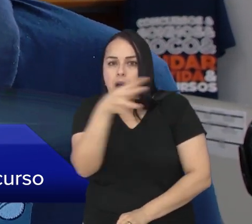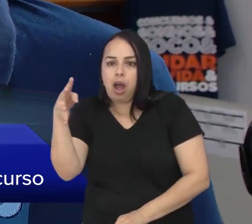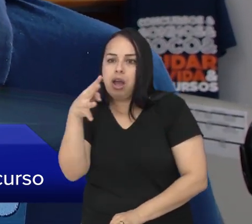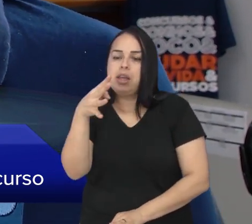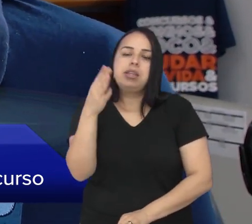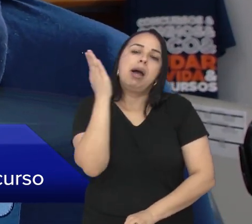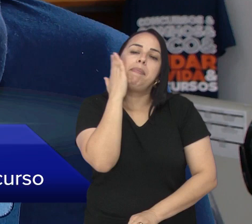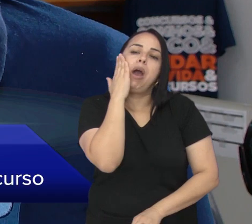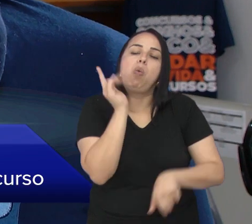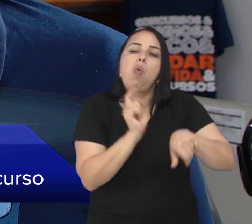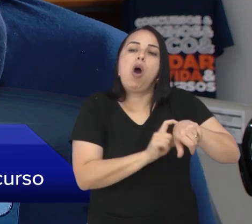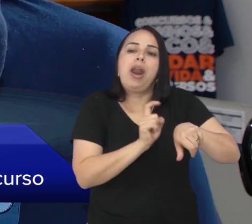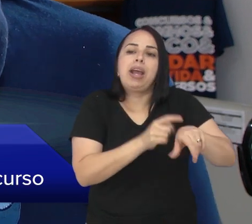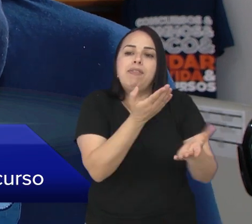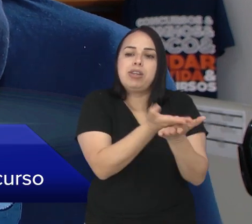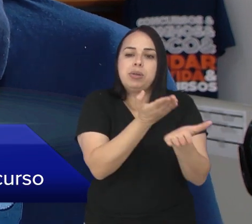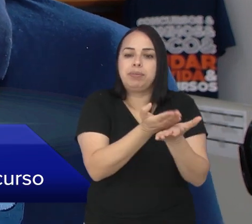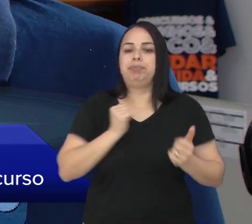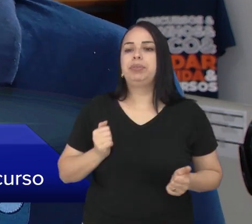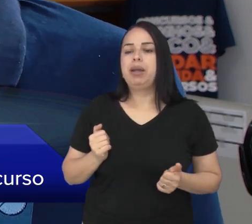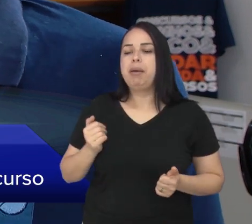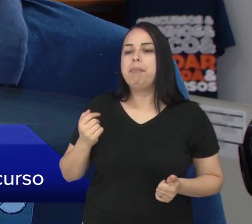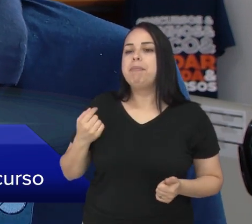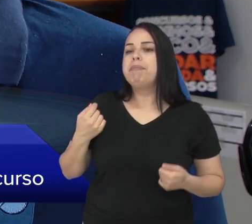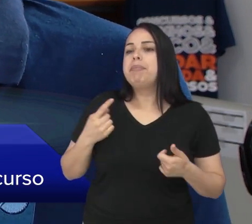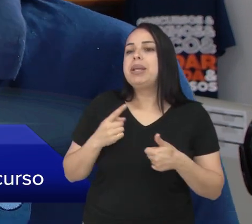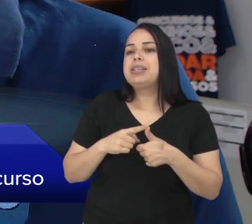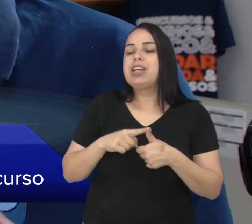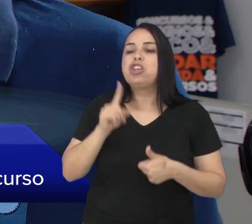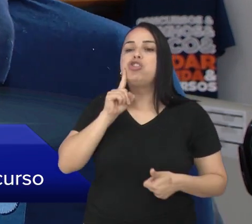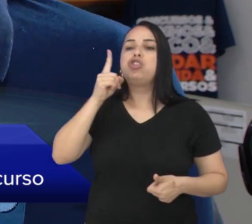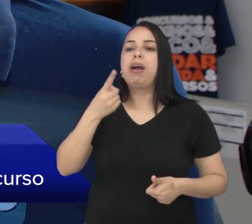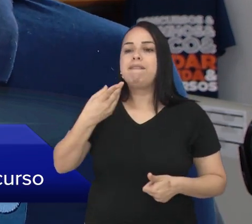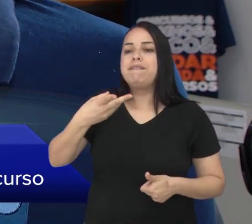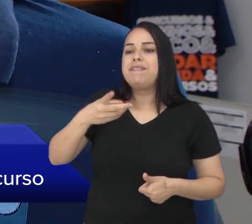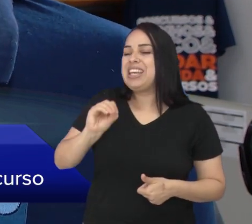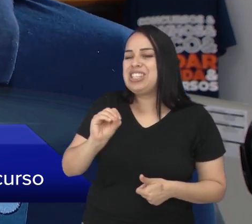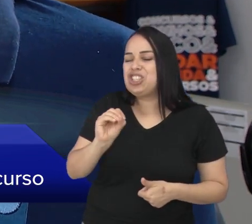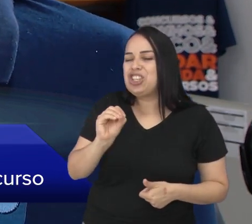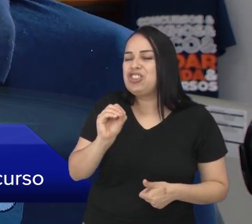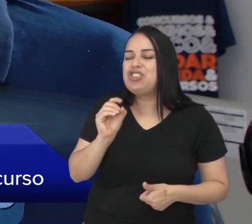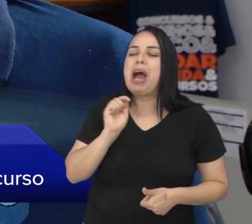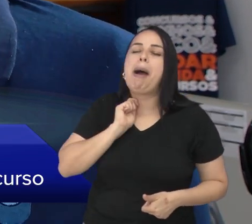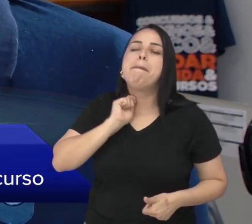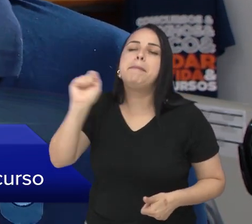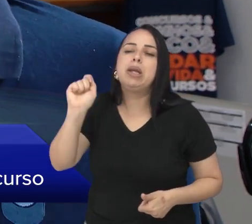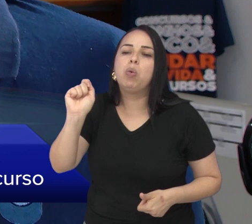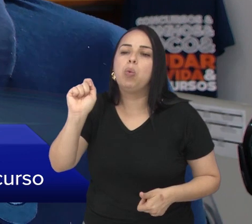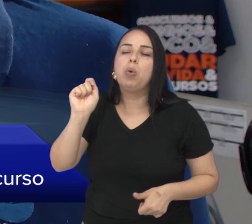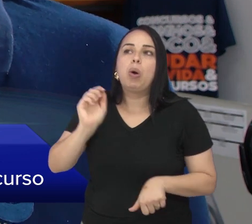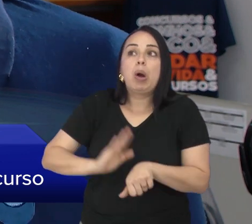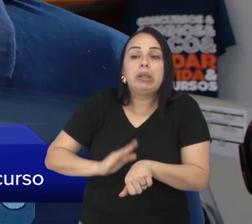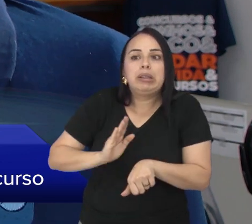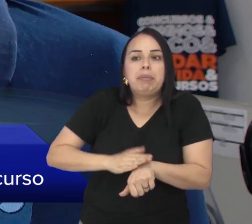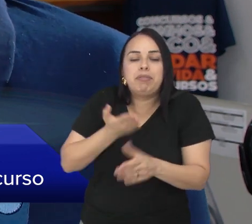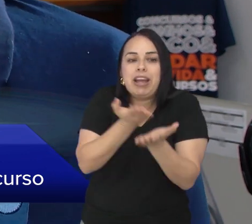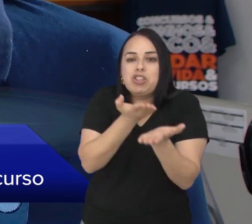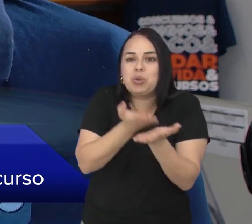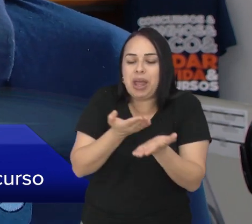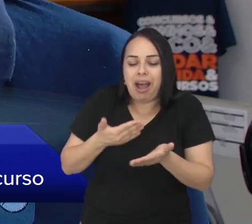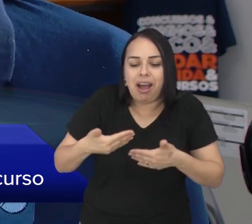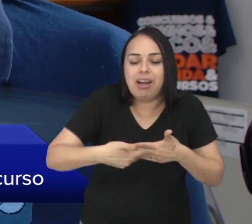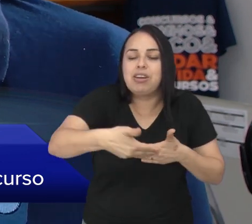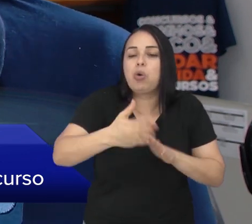até a data da prova. Por exemplo, ele precisa saber o que ele vai fazer no dia 20 de abril, quantas horas ele vai